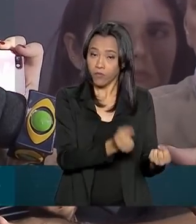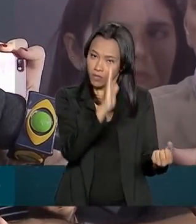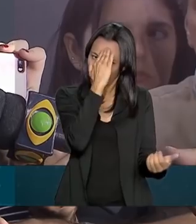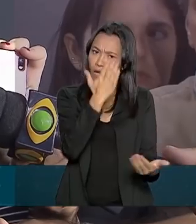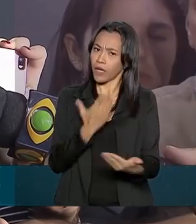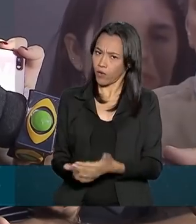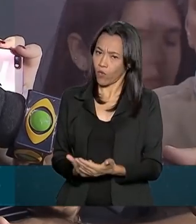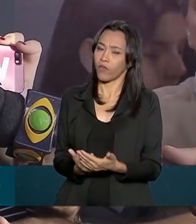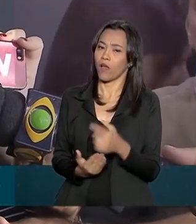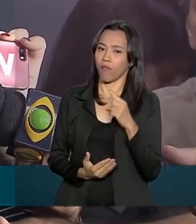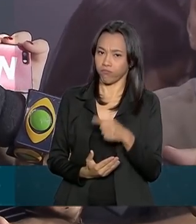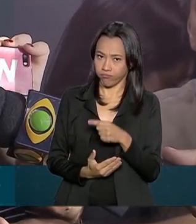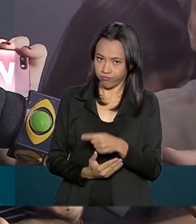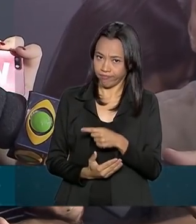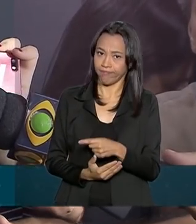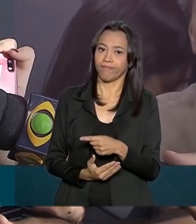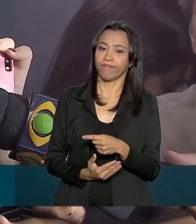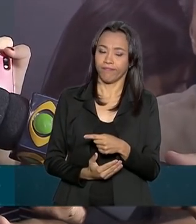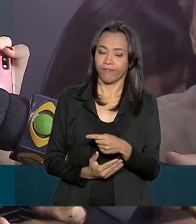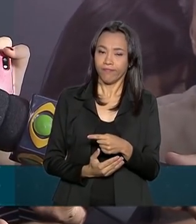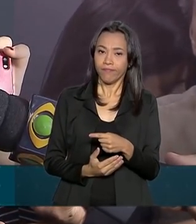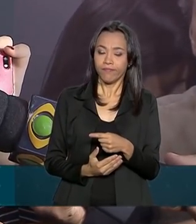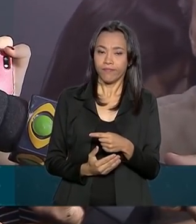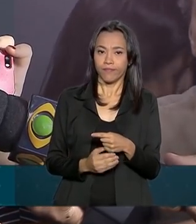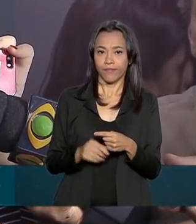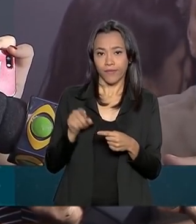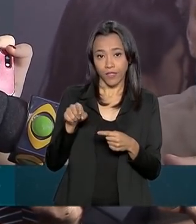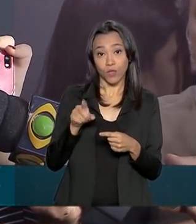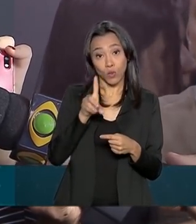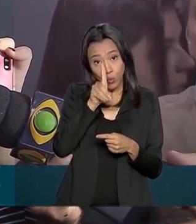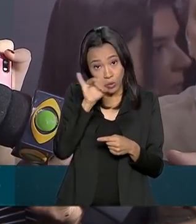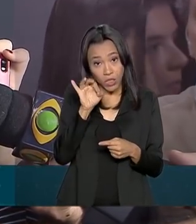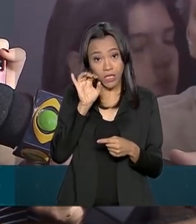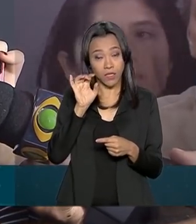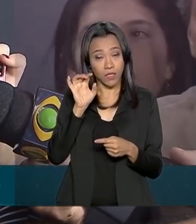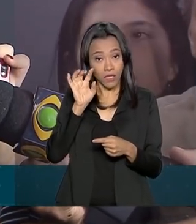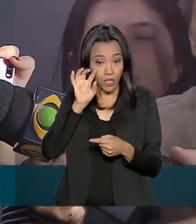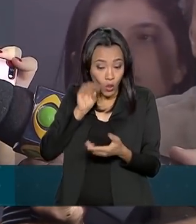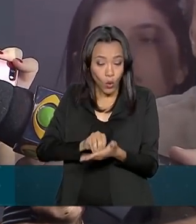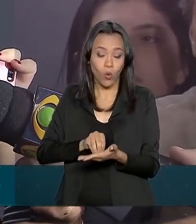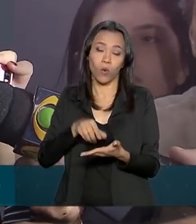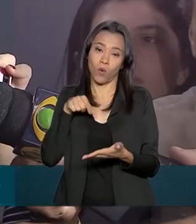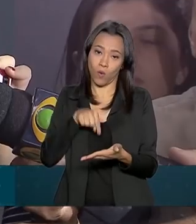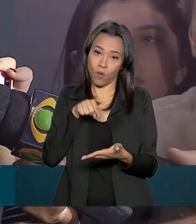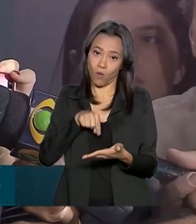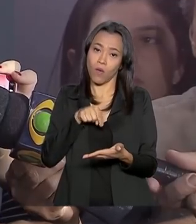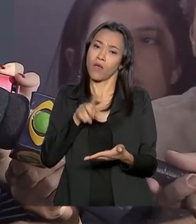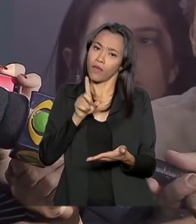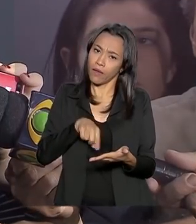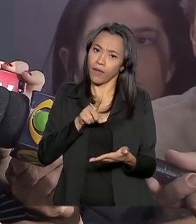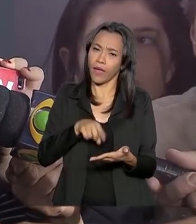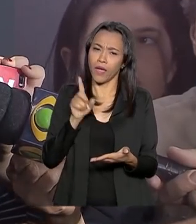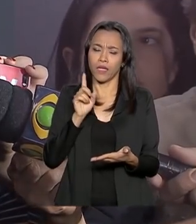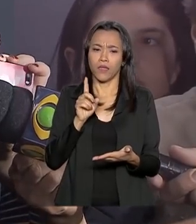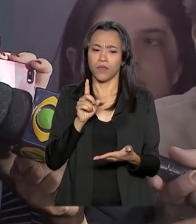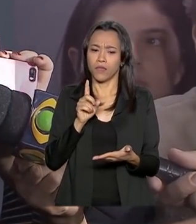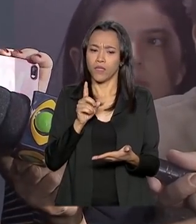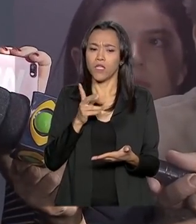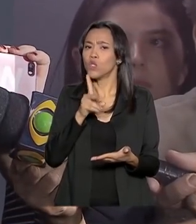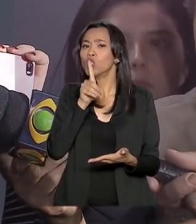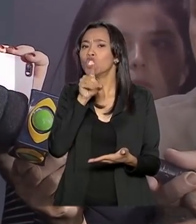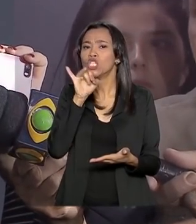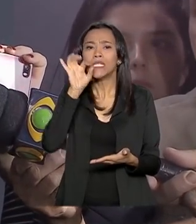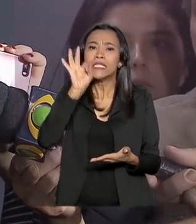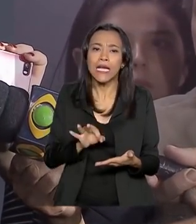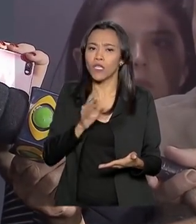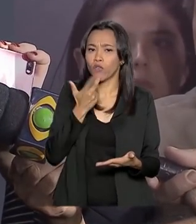confiar nele até, supostamente, a data que ele se colocou para a gente, que é aproximadamente de 20... Não, não falou data,